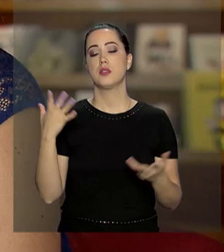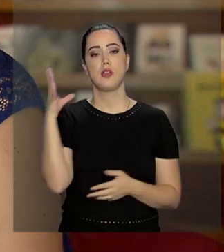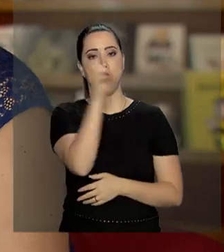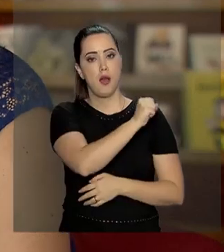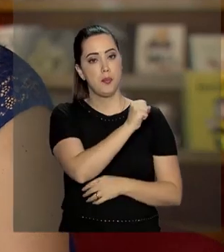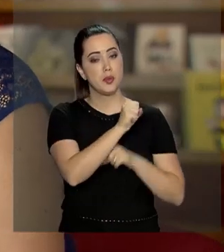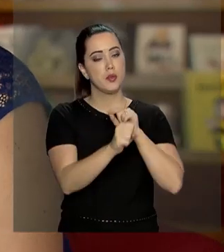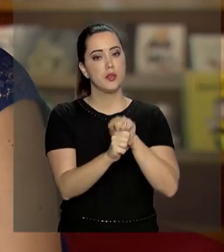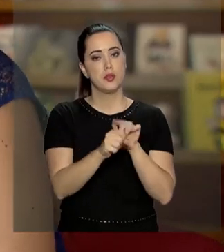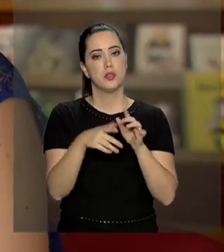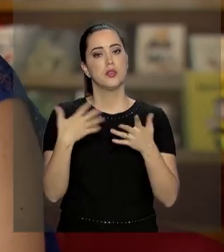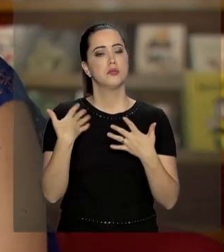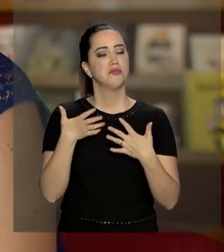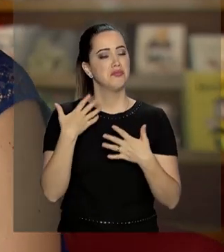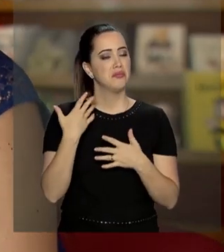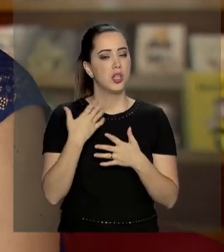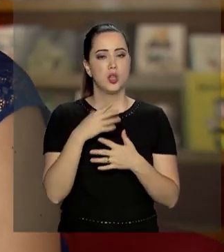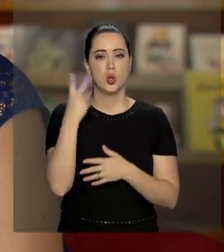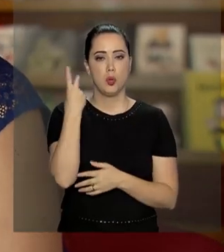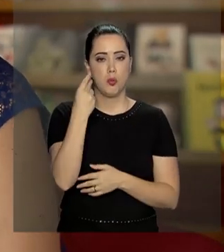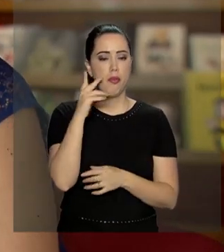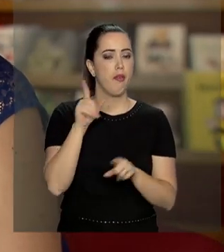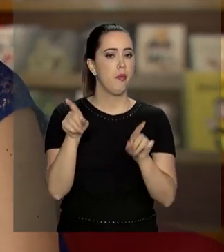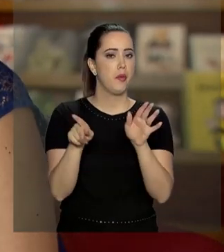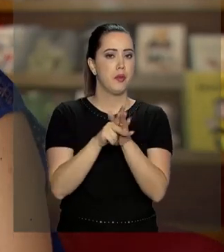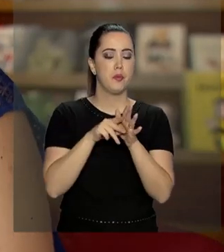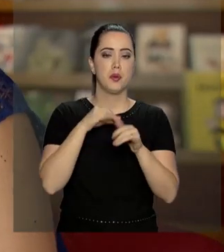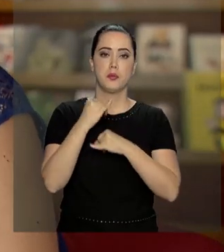rápido, é bastante tranquilo. Você faz pela internet, é muito fácil. Obrigado. Obrigado. Obrigado.